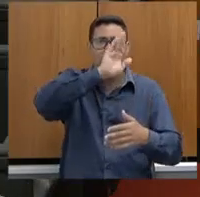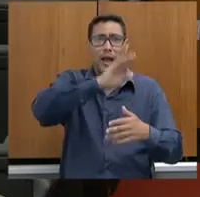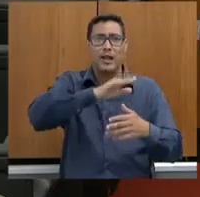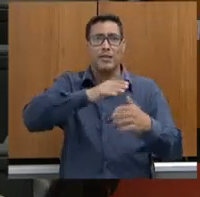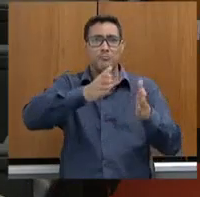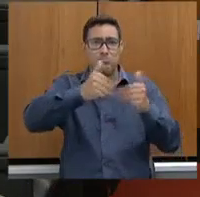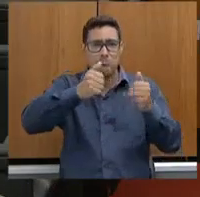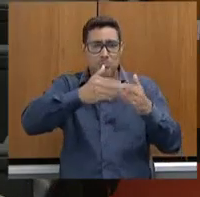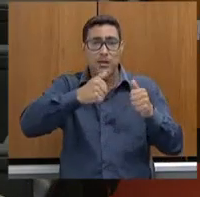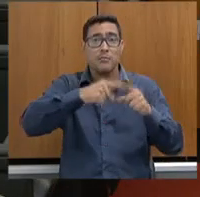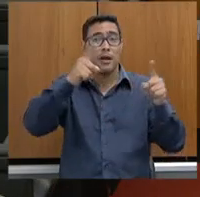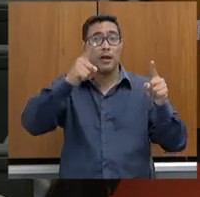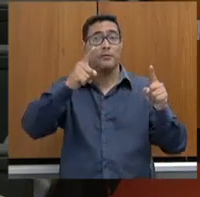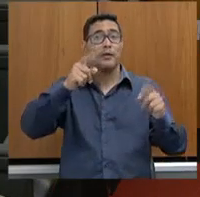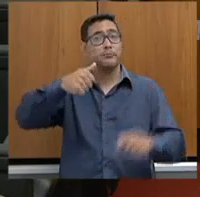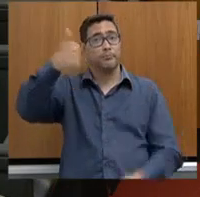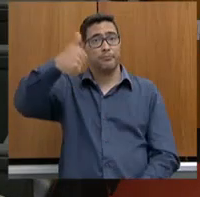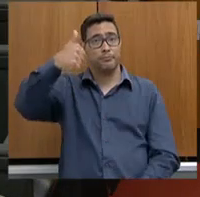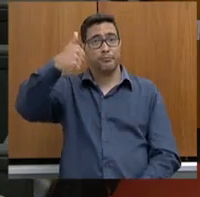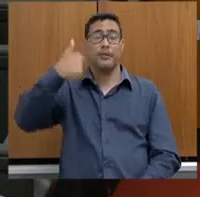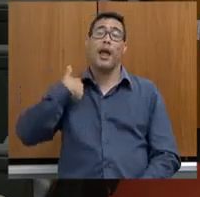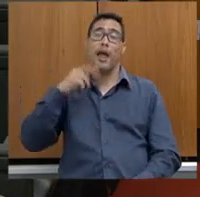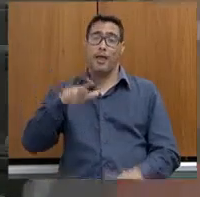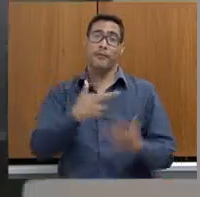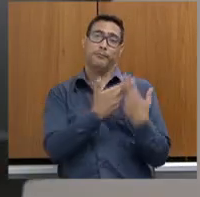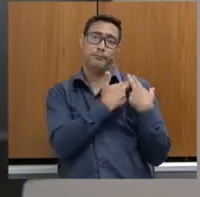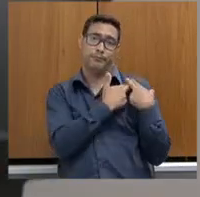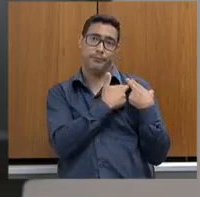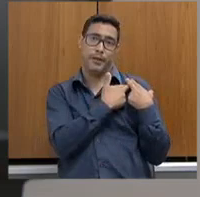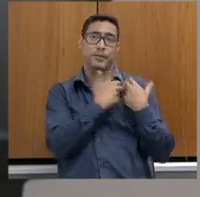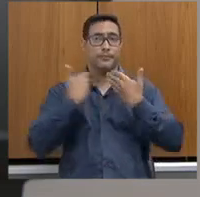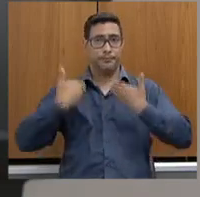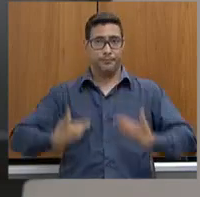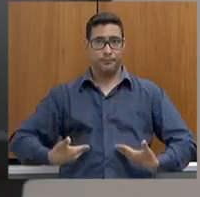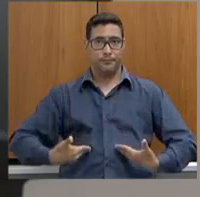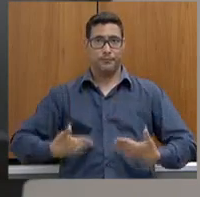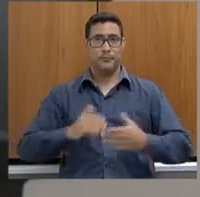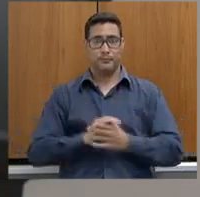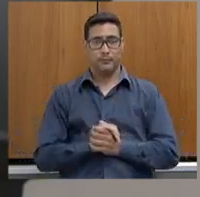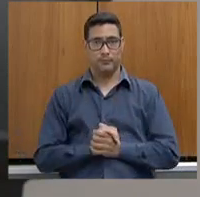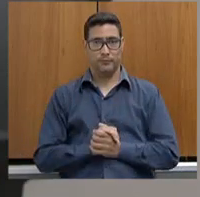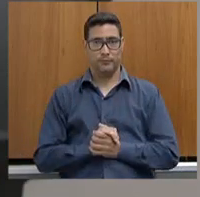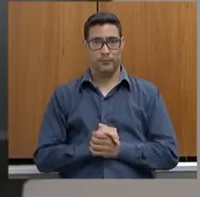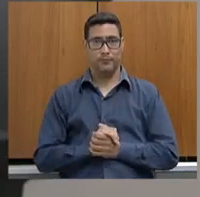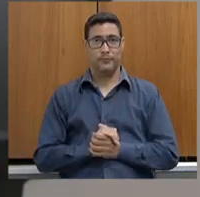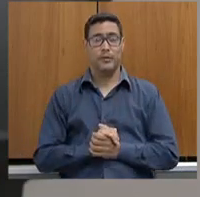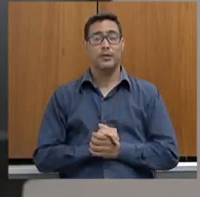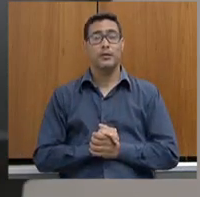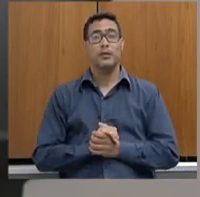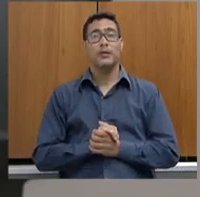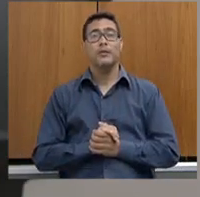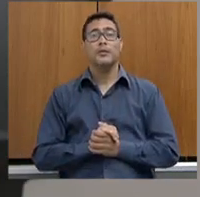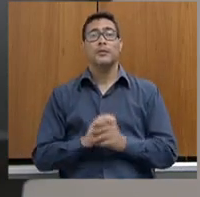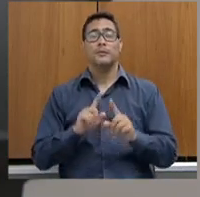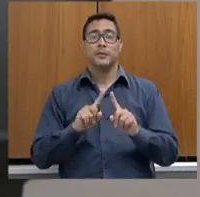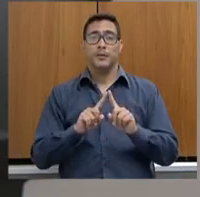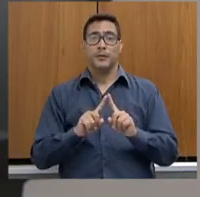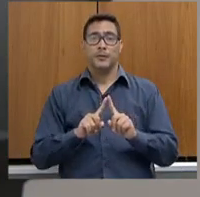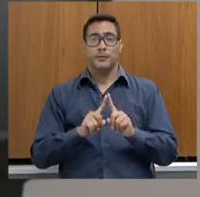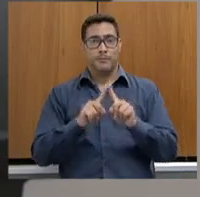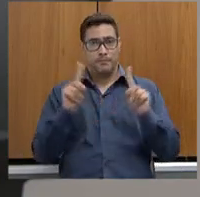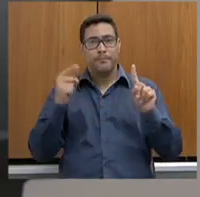Mas, primeiro, é o papel. Primeiro, é o papel. Então, secretário, eu destaco aqui, óbvio,